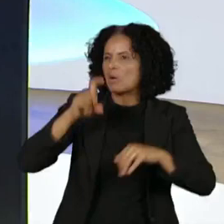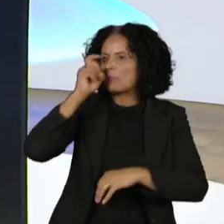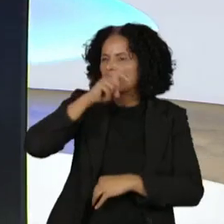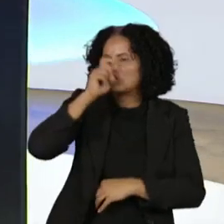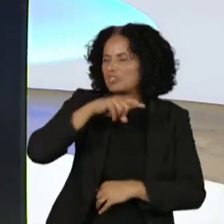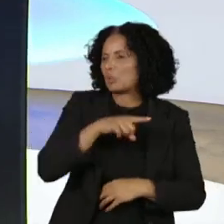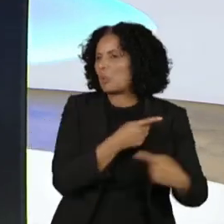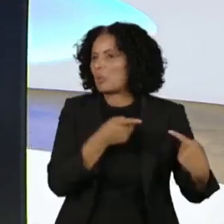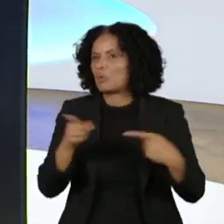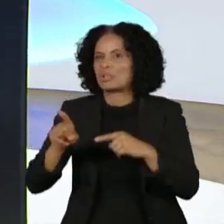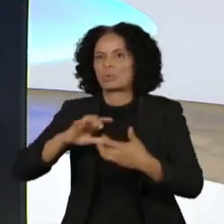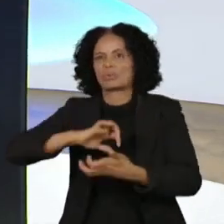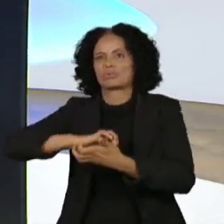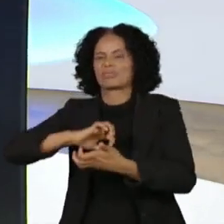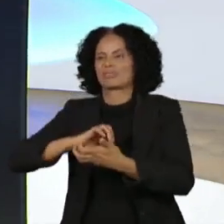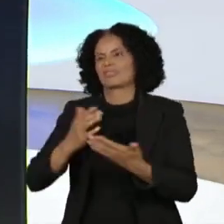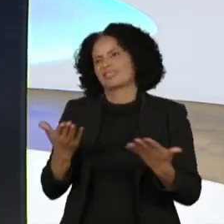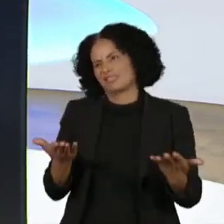do STF,